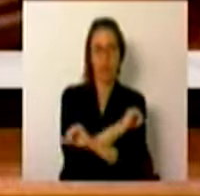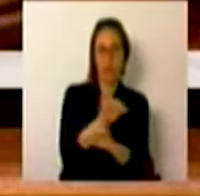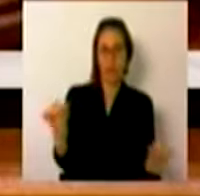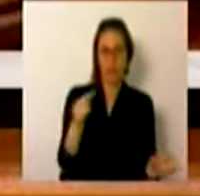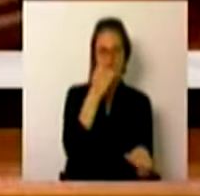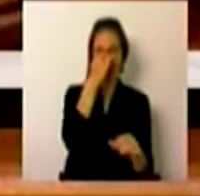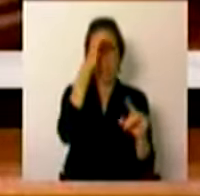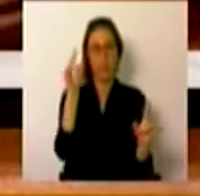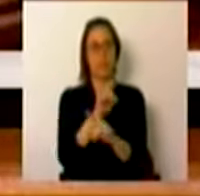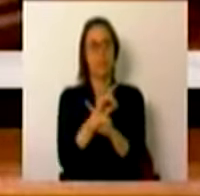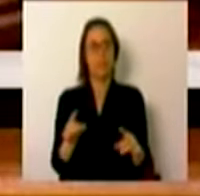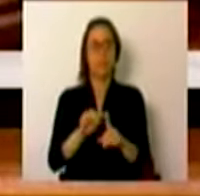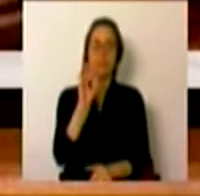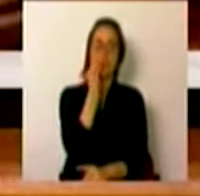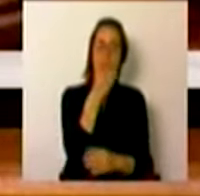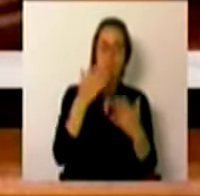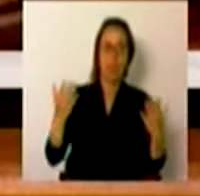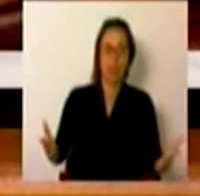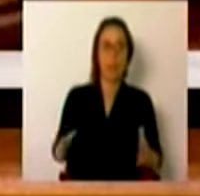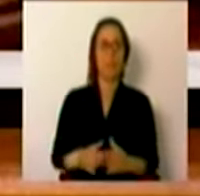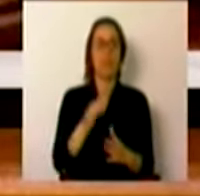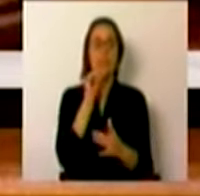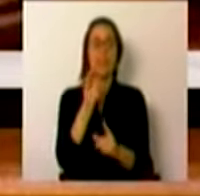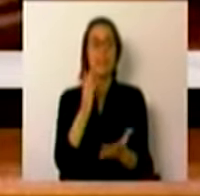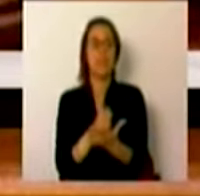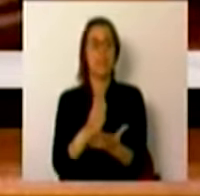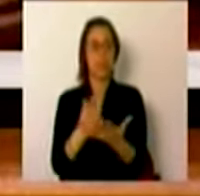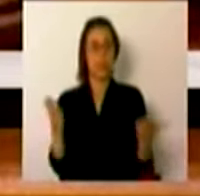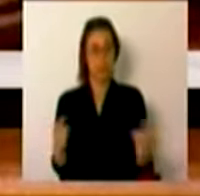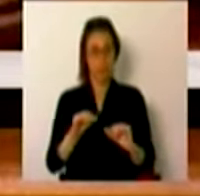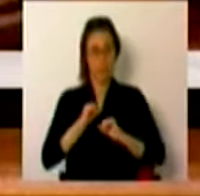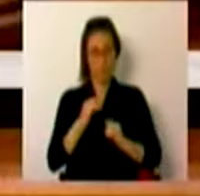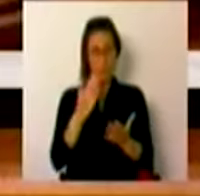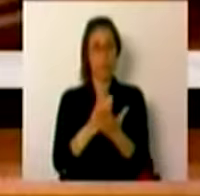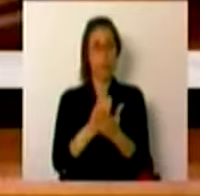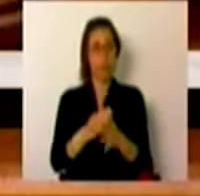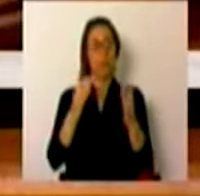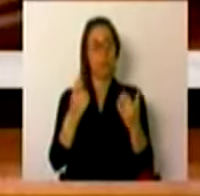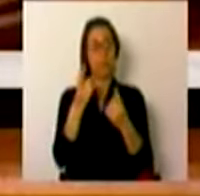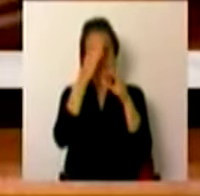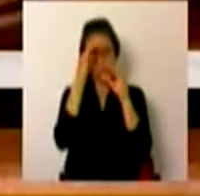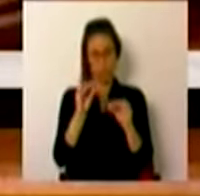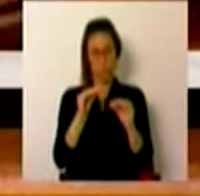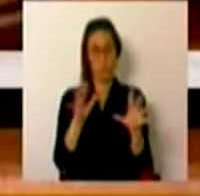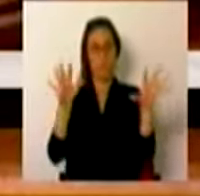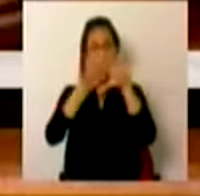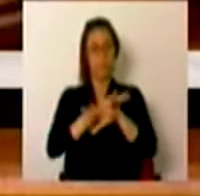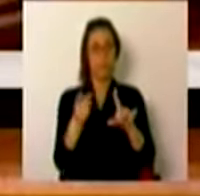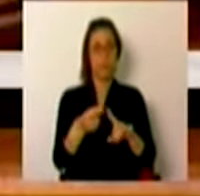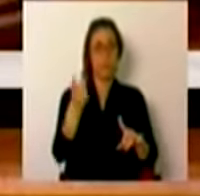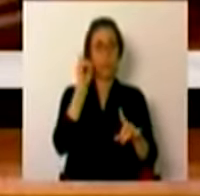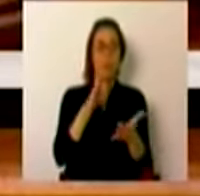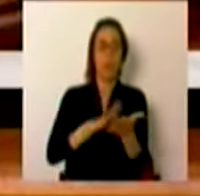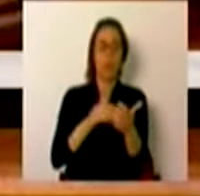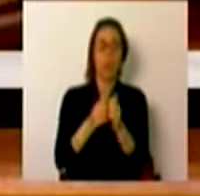Falamos de professores, falamos de alunos, falamos, pois, de escolas. São as nossas escolas que provam que uma educação não é abstrata, antes se